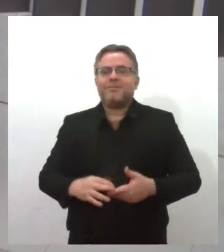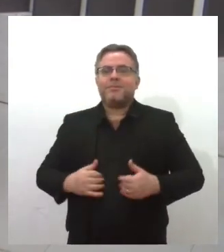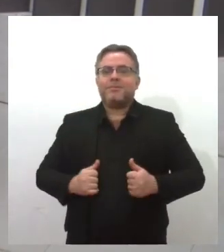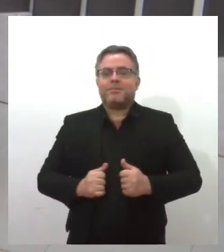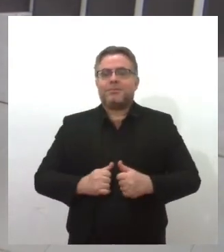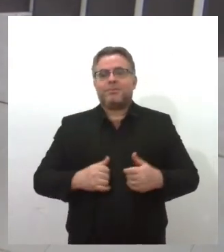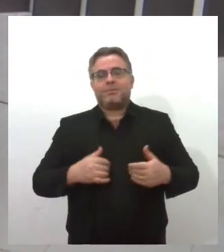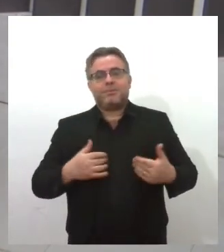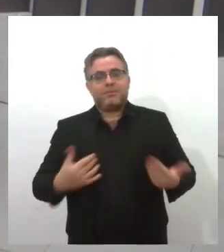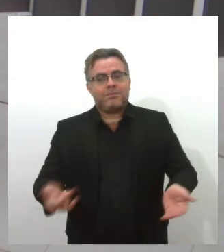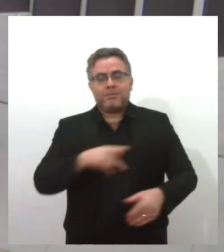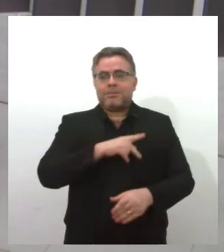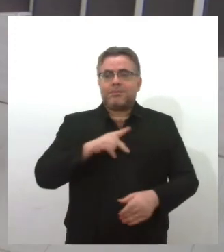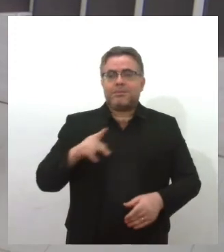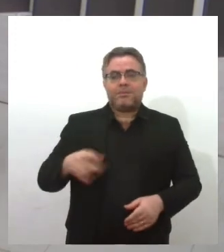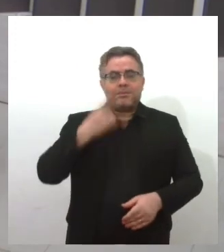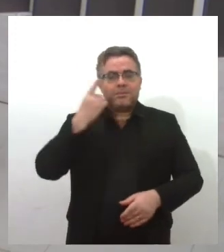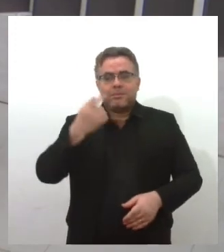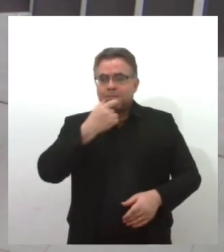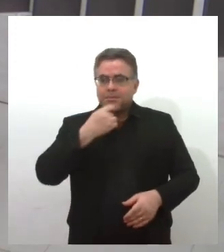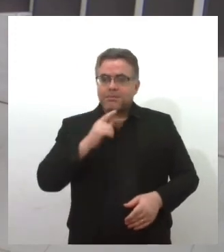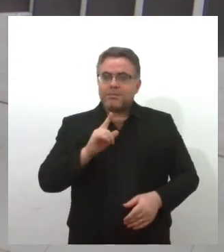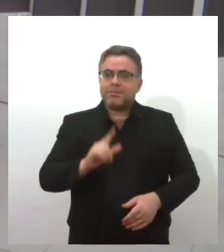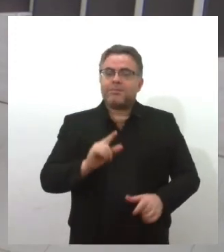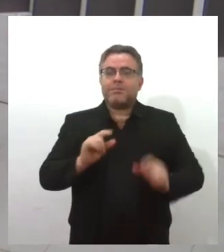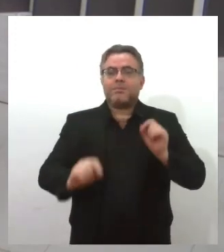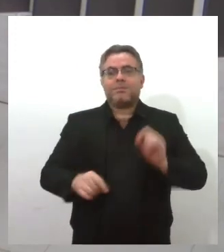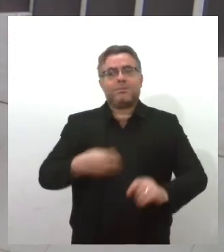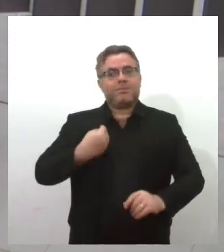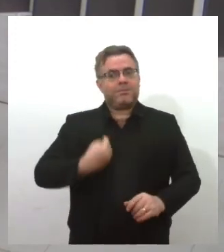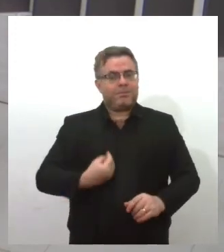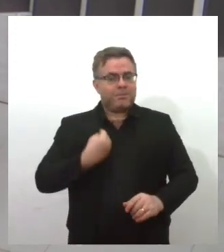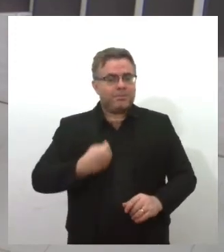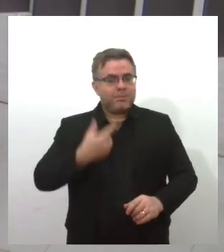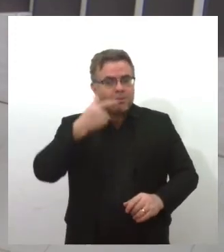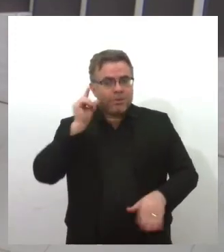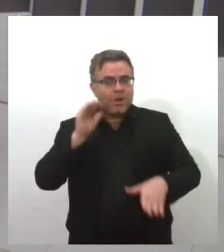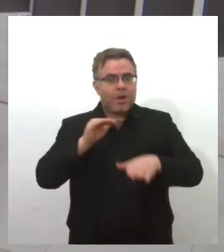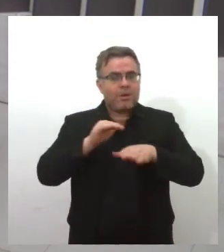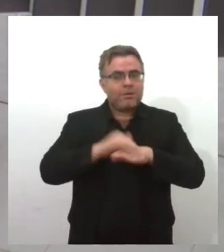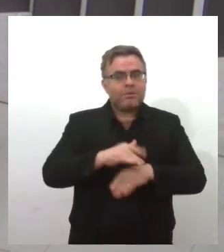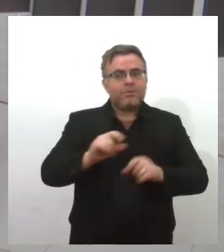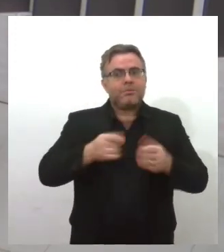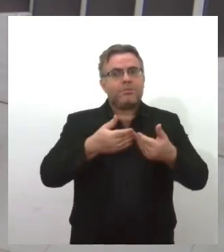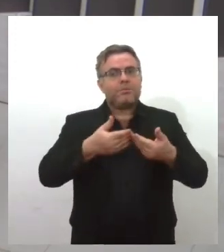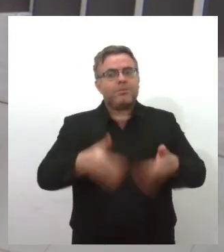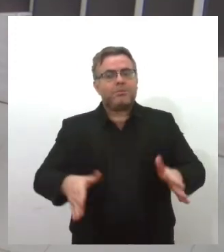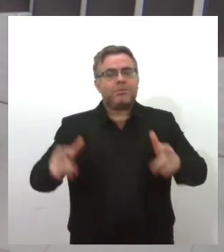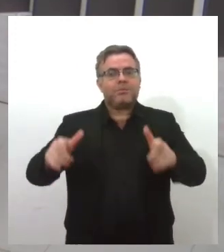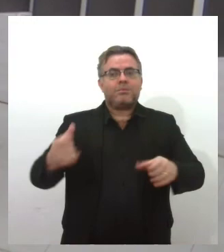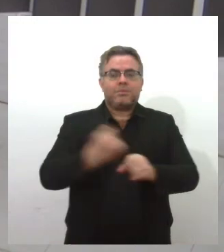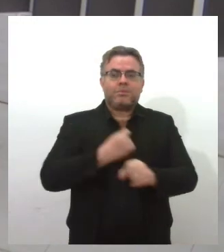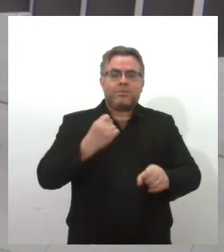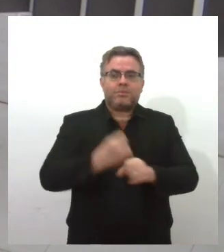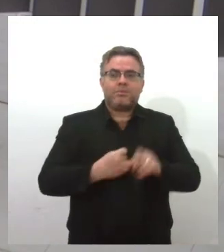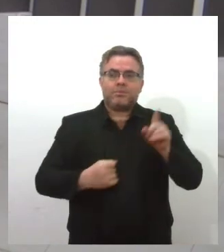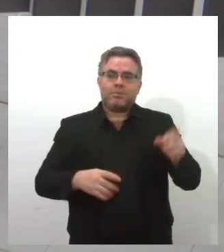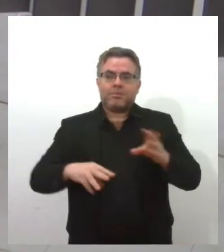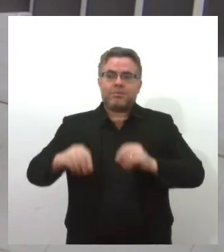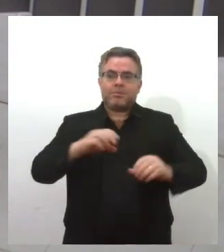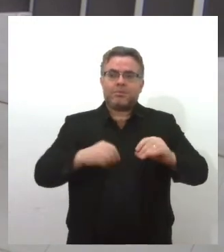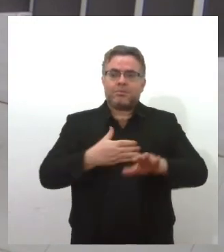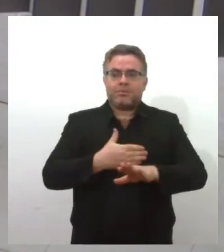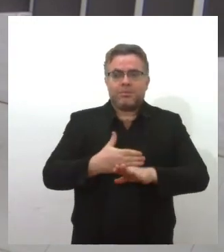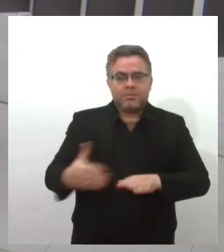E olha, o presidente da Lese, o deputado Luciano Bispo, participou na noite de ontem de inaugurações de obras no município de Areia Branca.